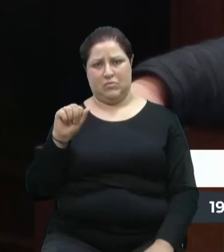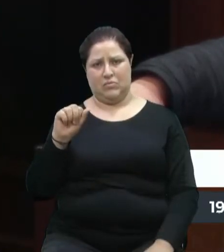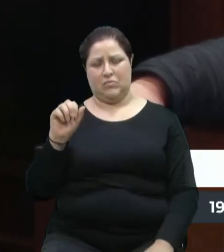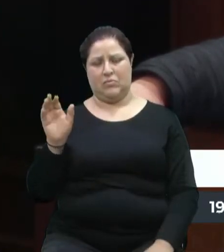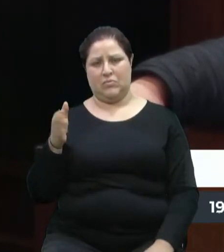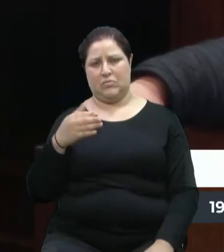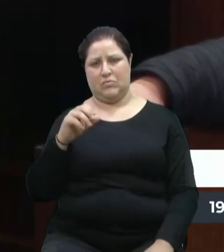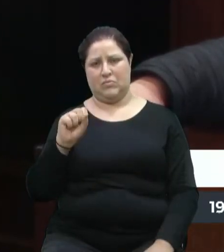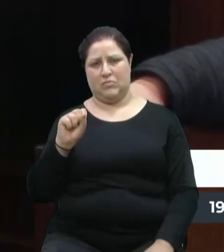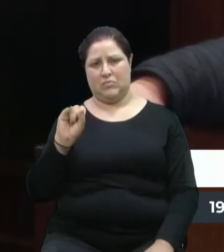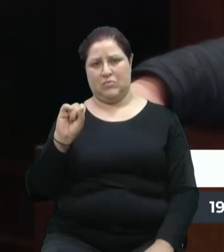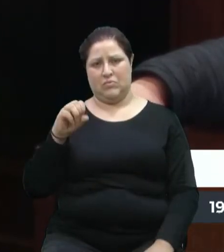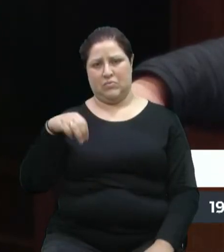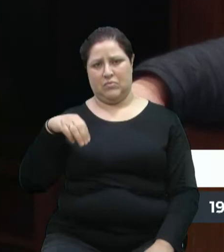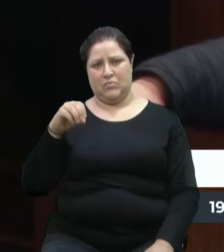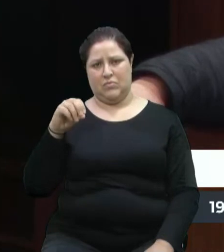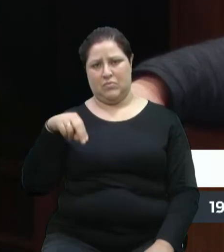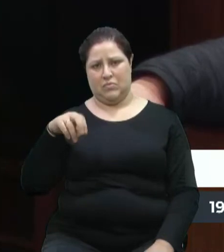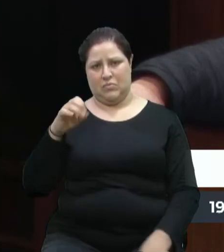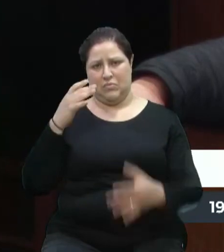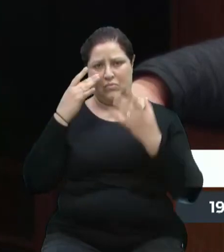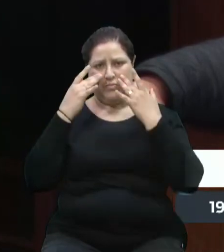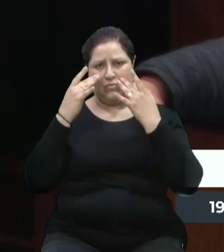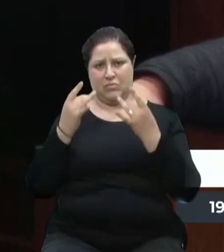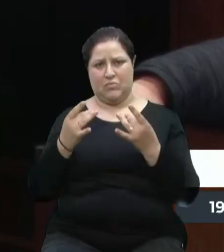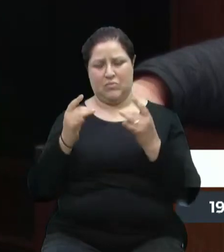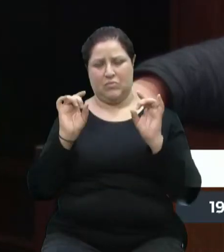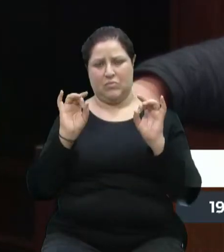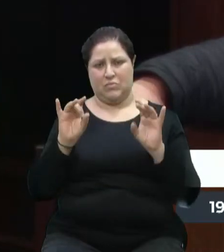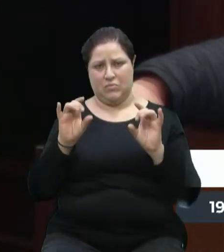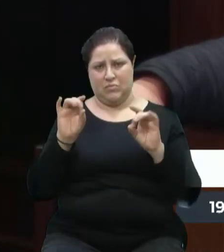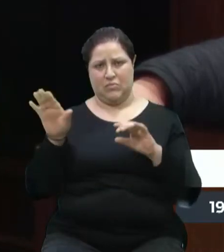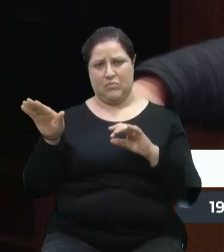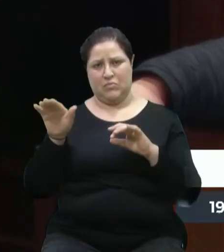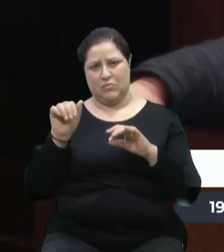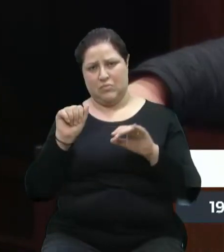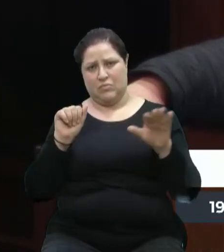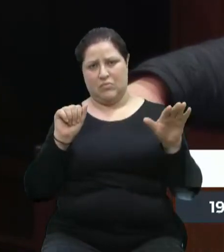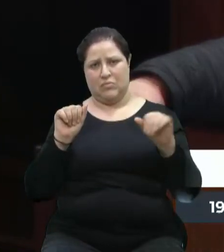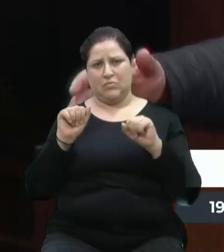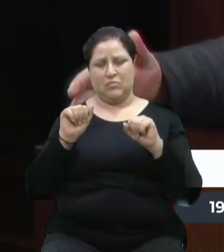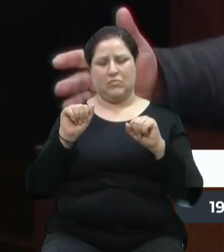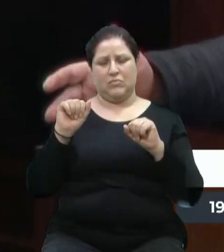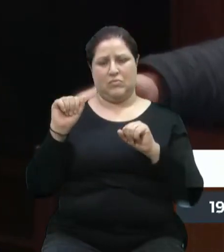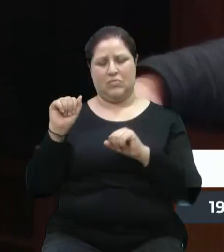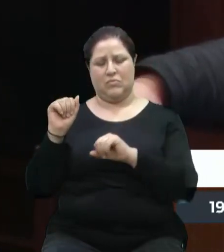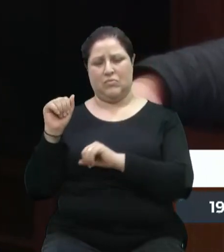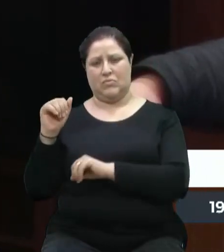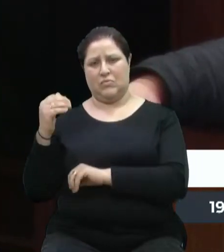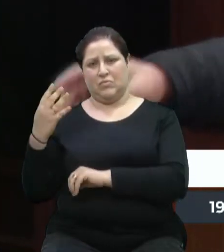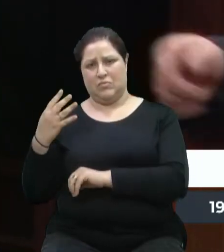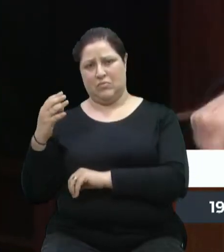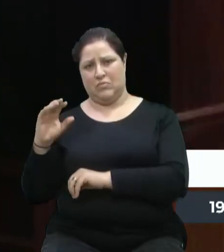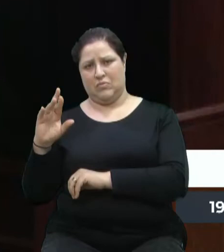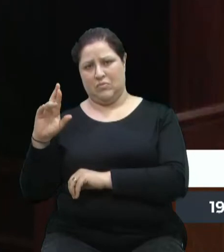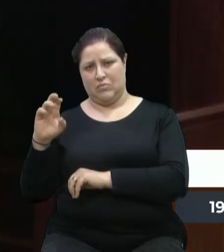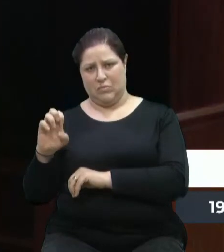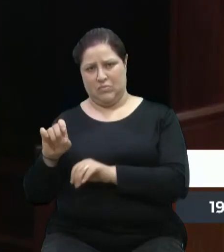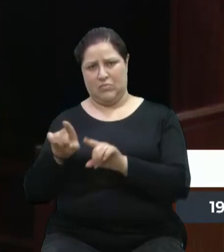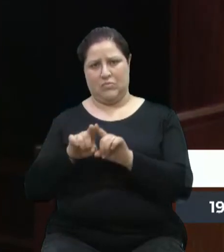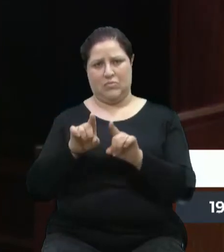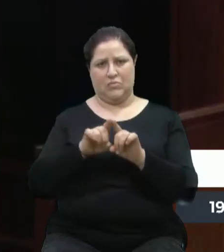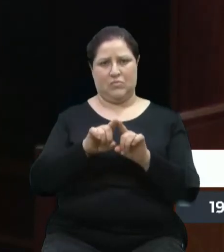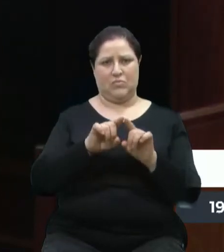já para uma reunião a Quarta Cré e também a SMED para poder conciliar nessa situação, no mínimo, para ano que vem. Mas que os